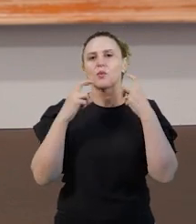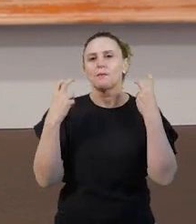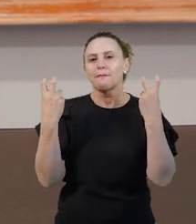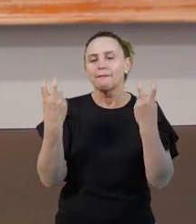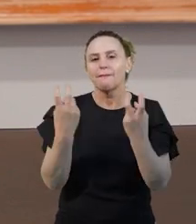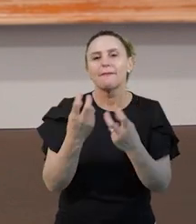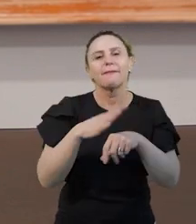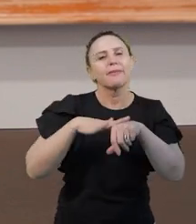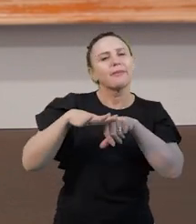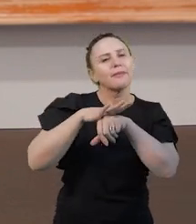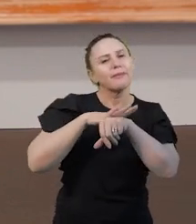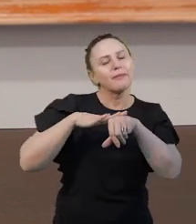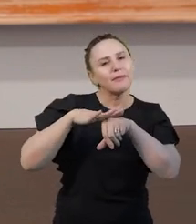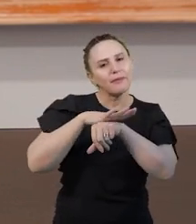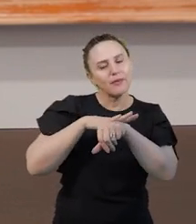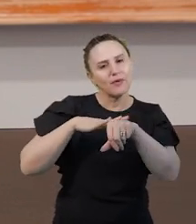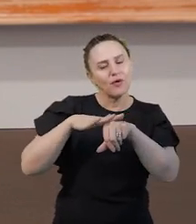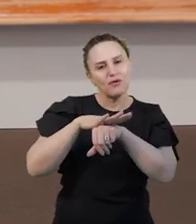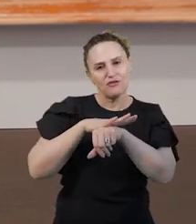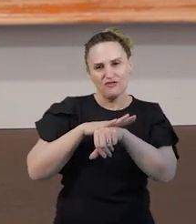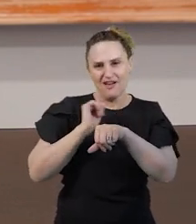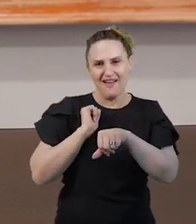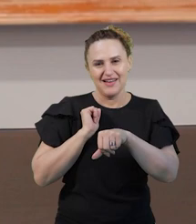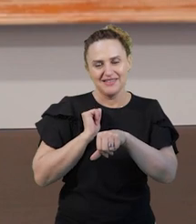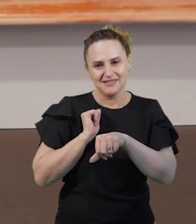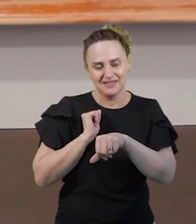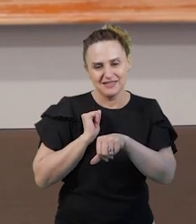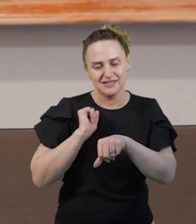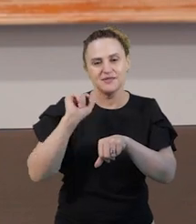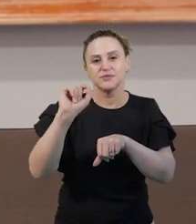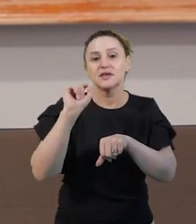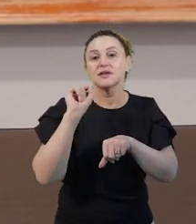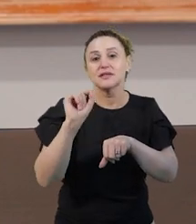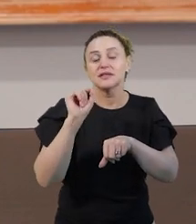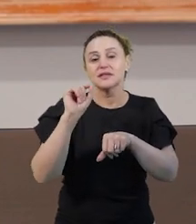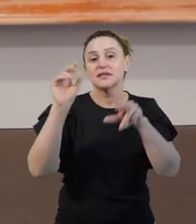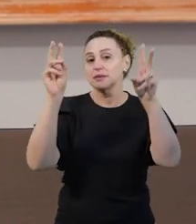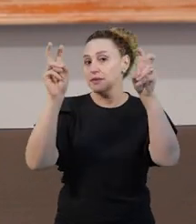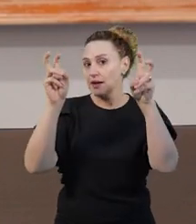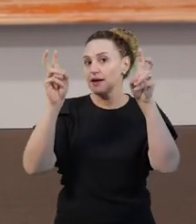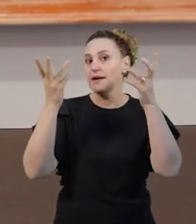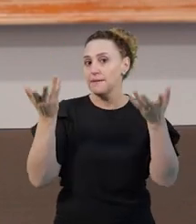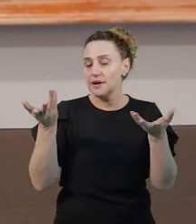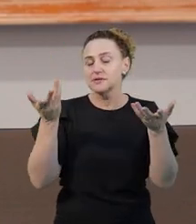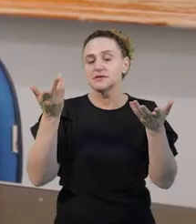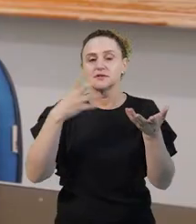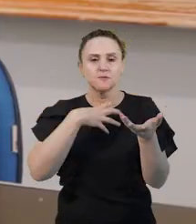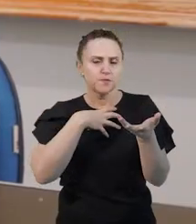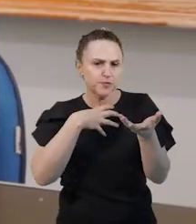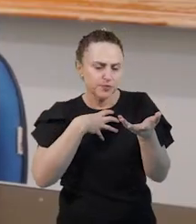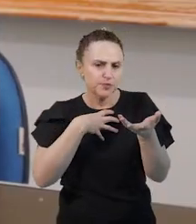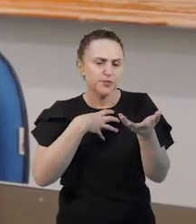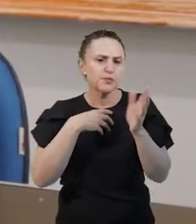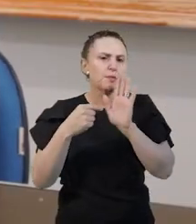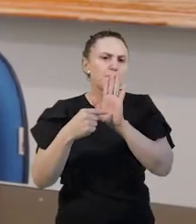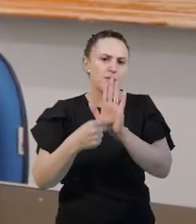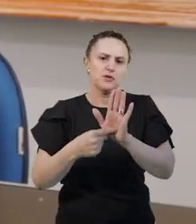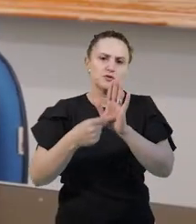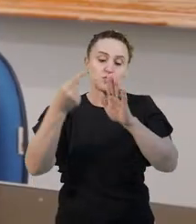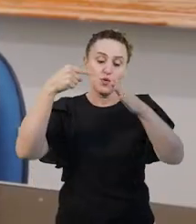com datas específicas para discutirmos temas que, de certo modo, trarão um